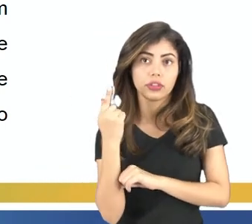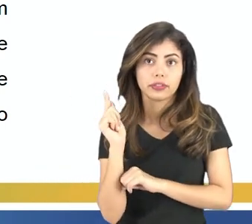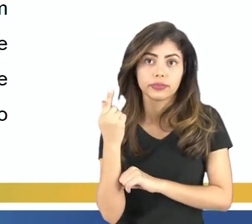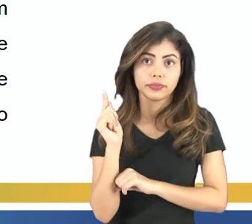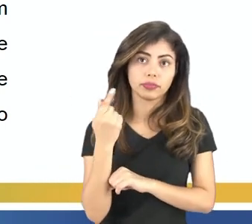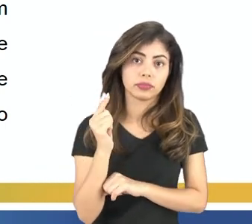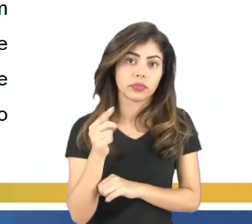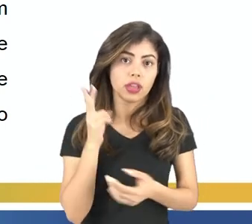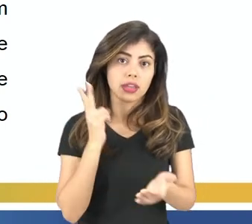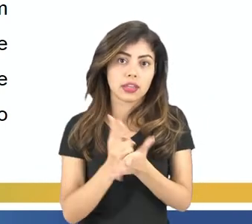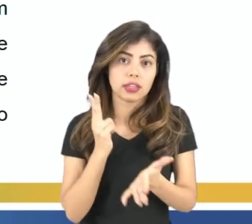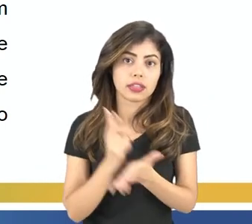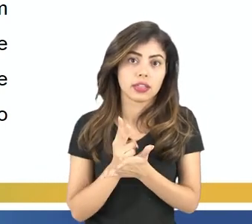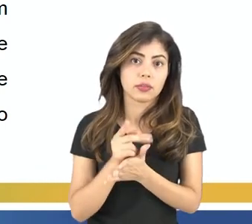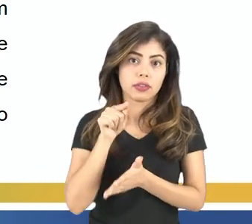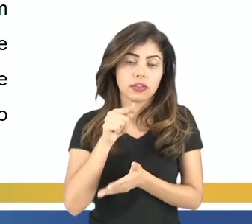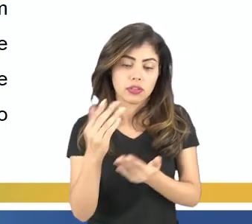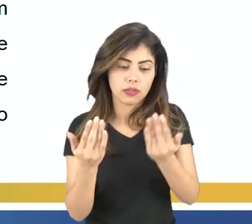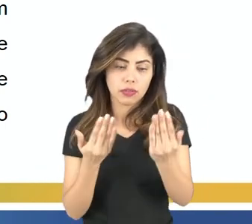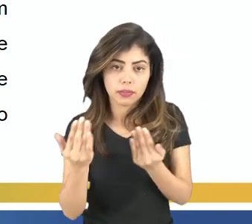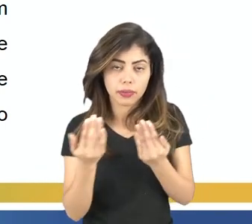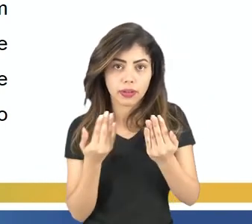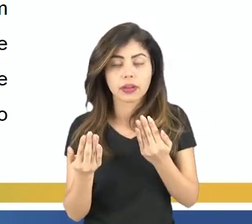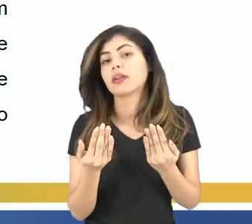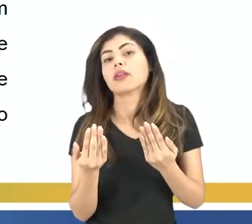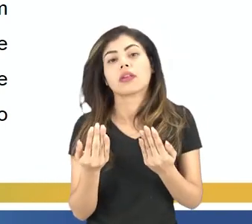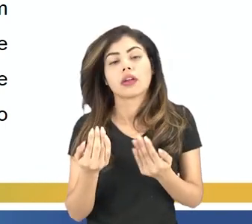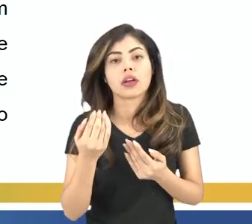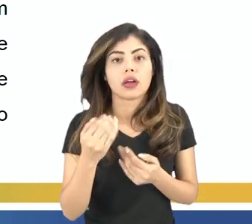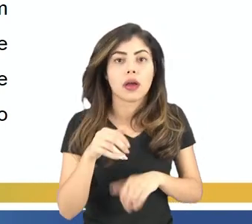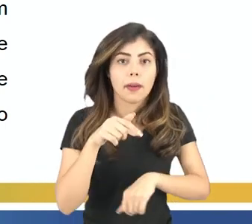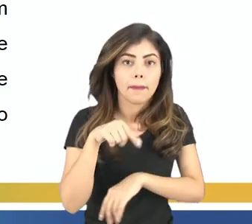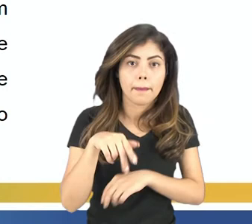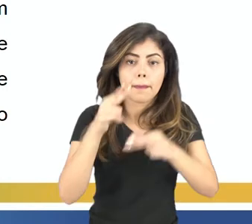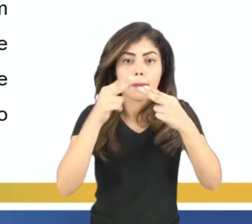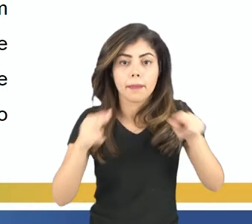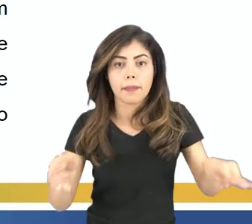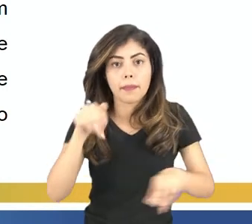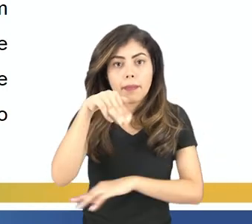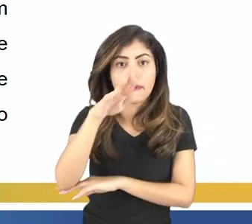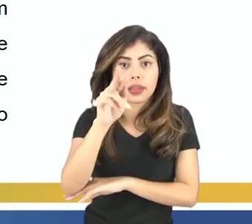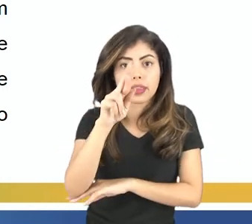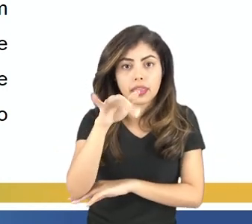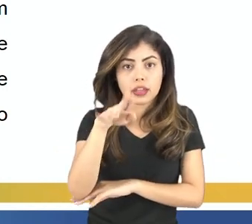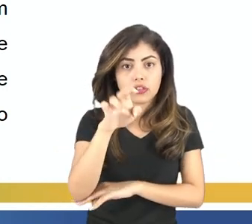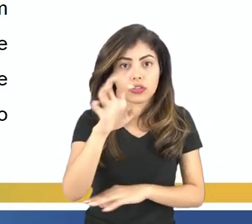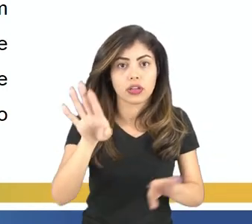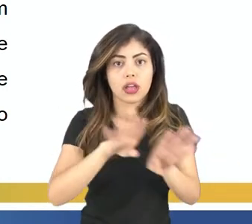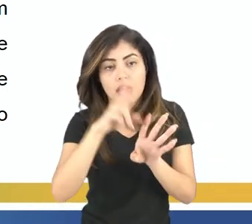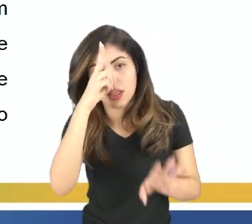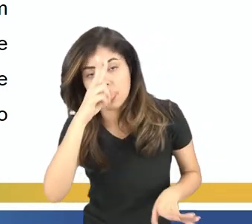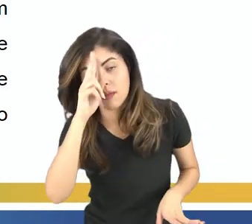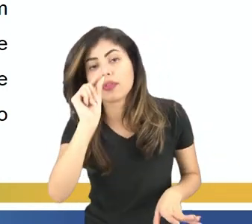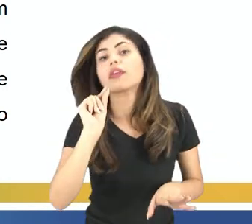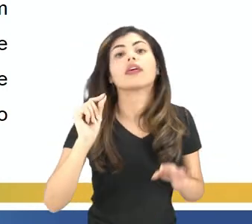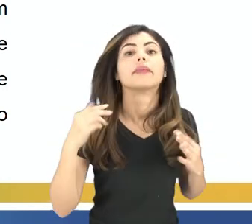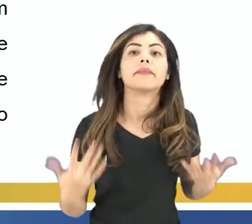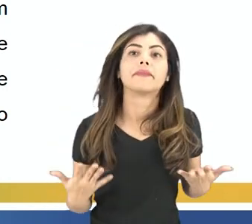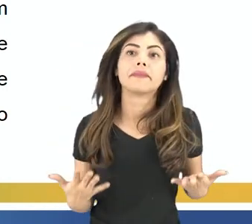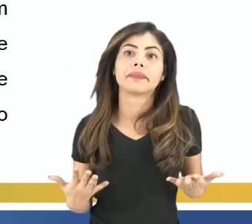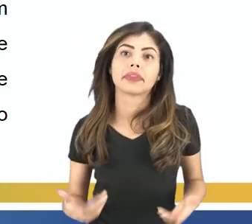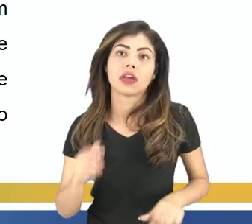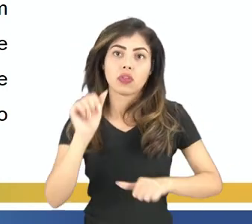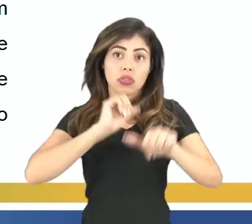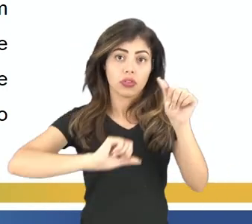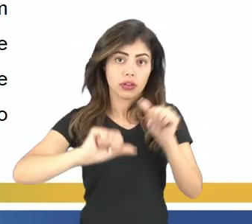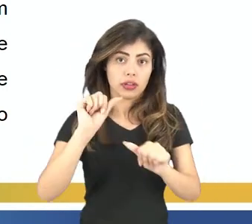Então, sempre que você comparar os polos magnéticos com os polos geográficos, lembra-se que eles